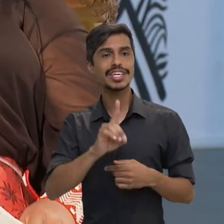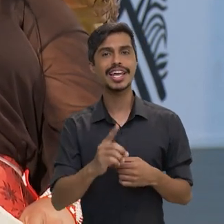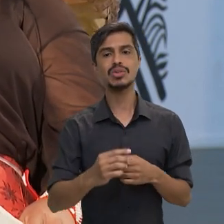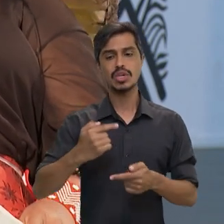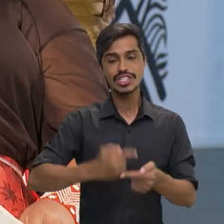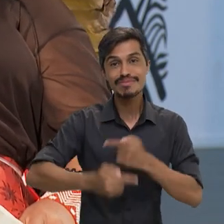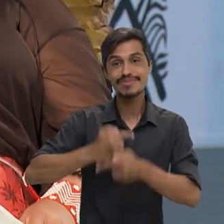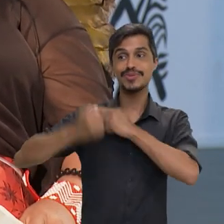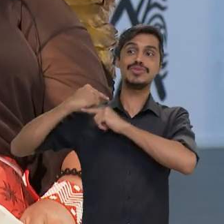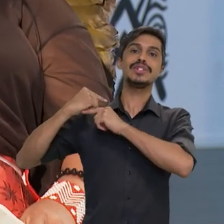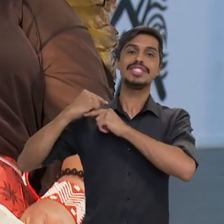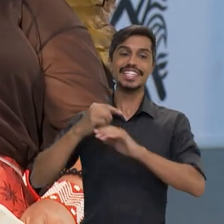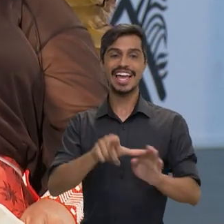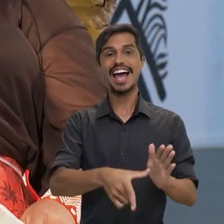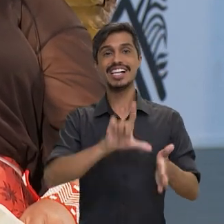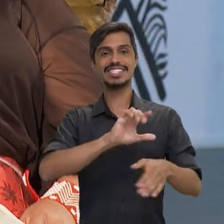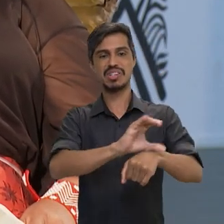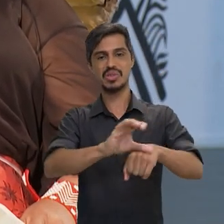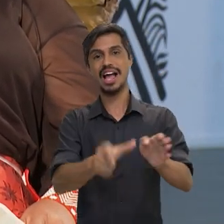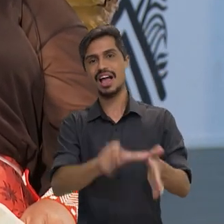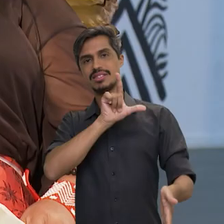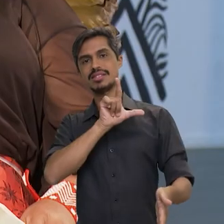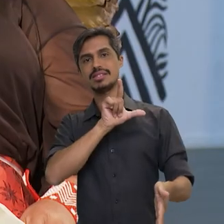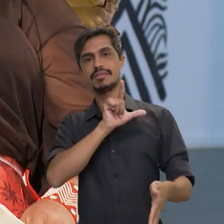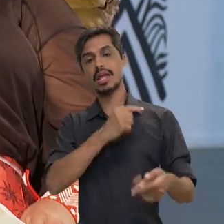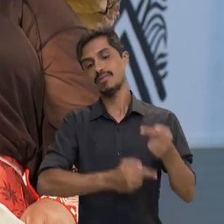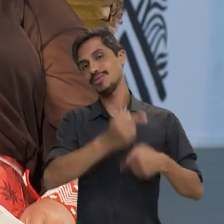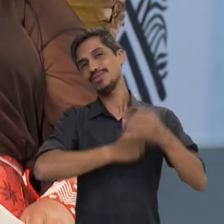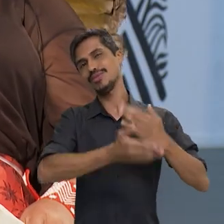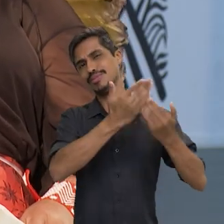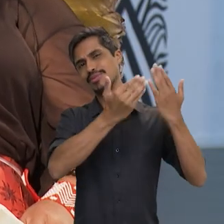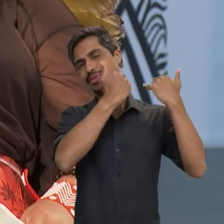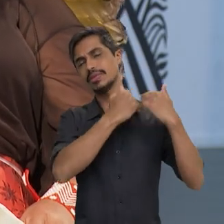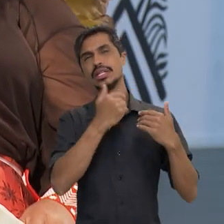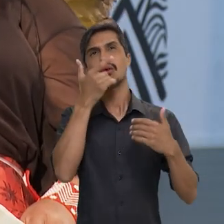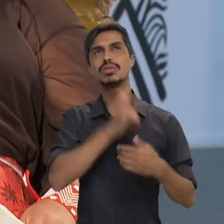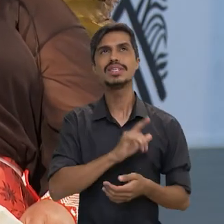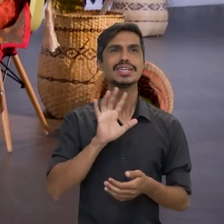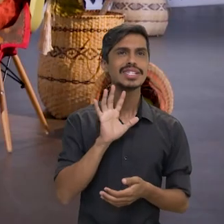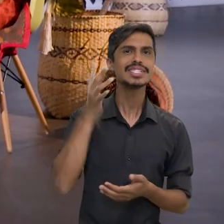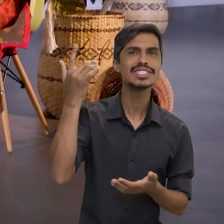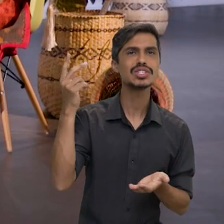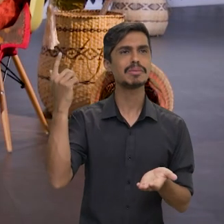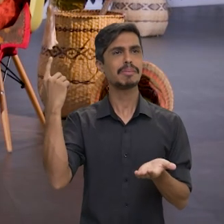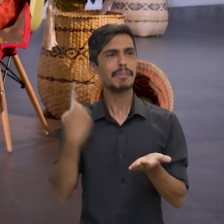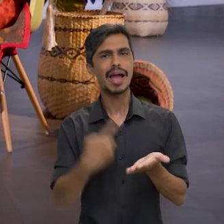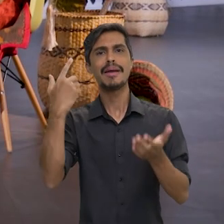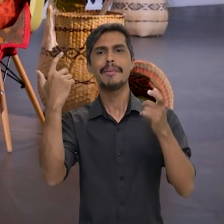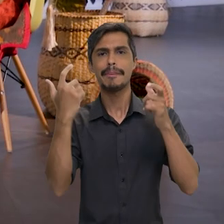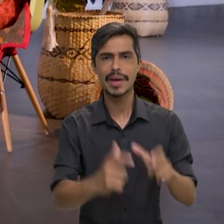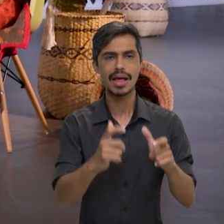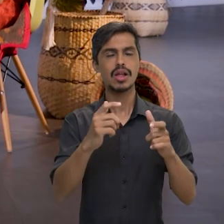Que antecede a Constituição. Então, conseguir demarcar, homologar